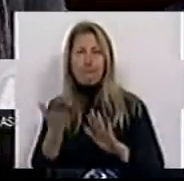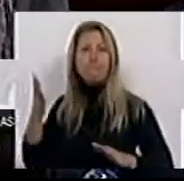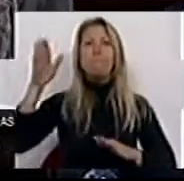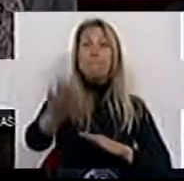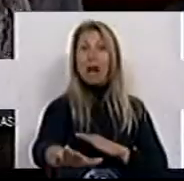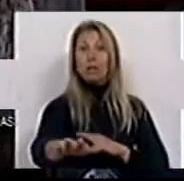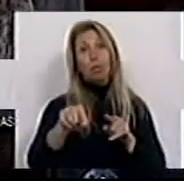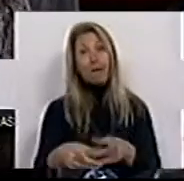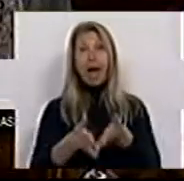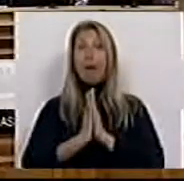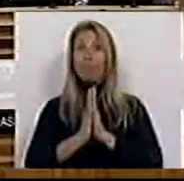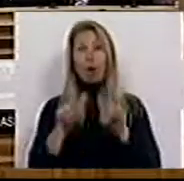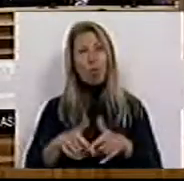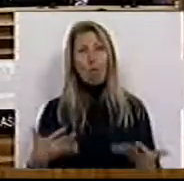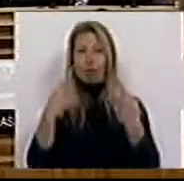que hoje aqui trazemos.